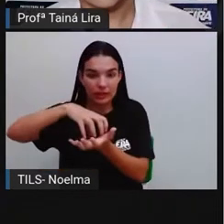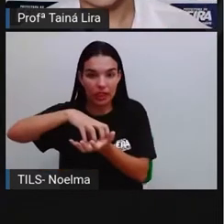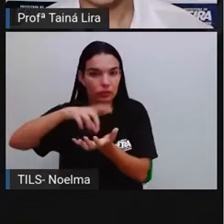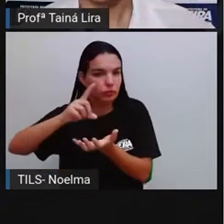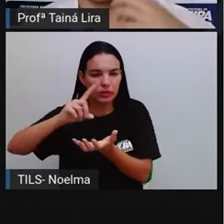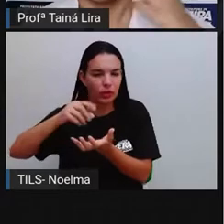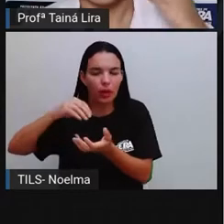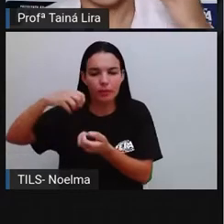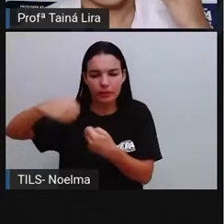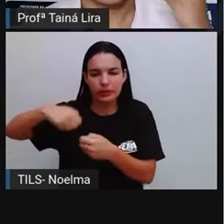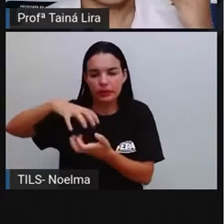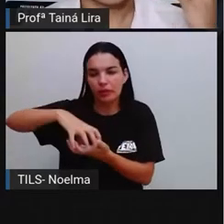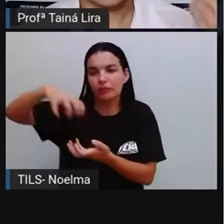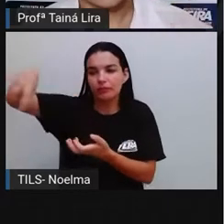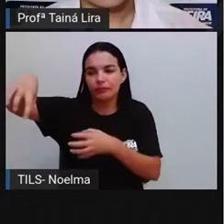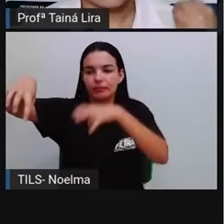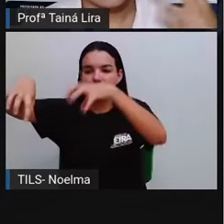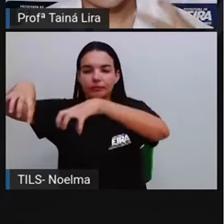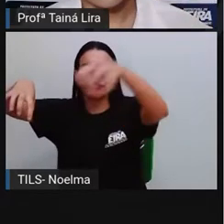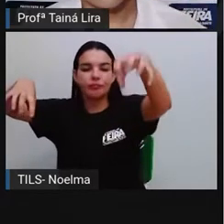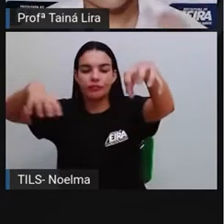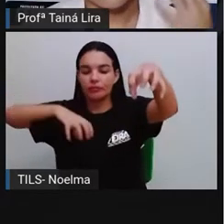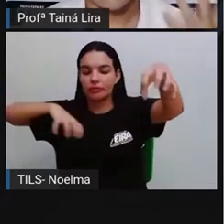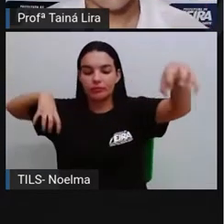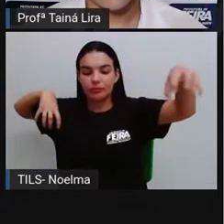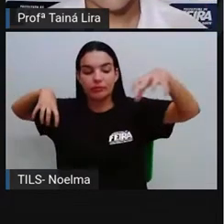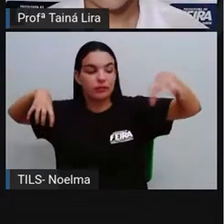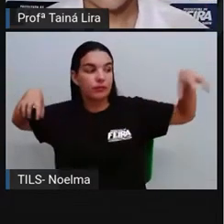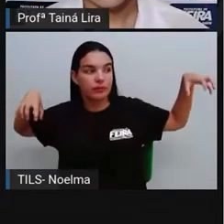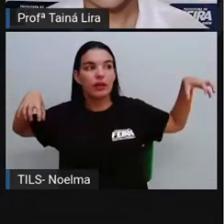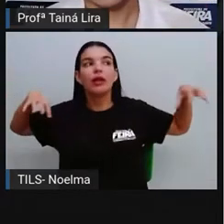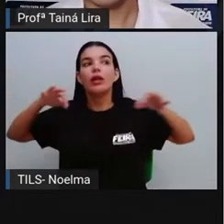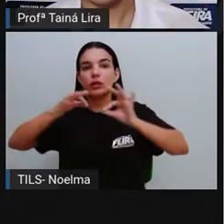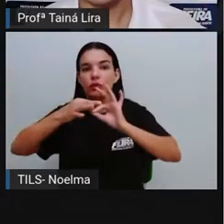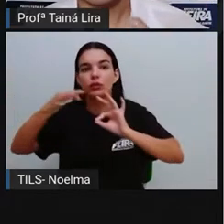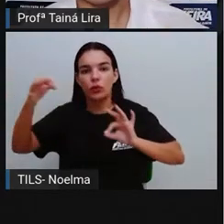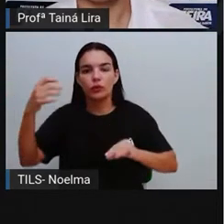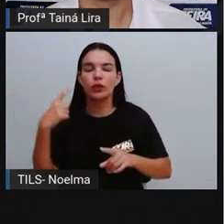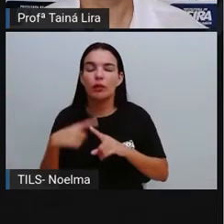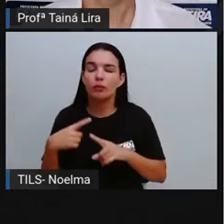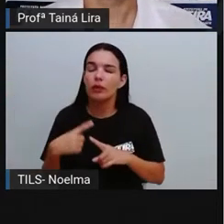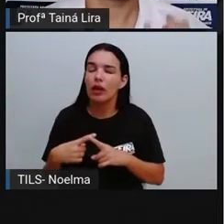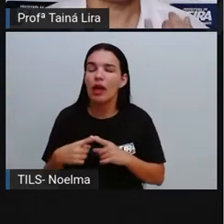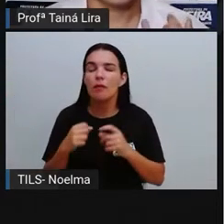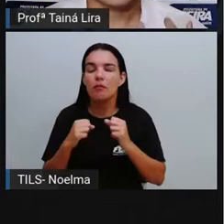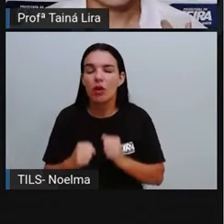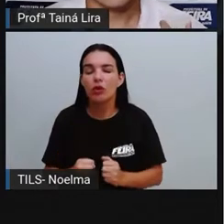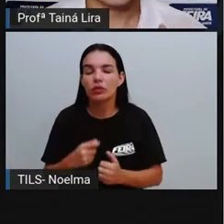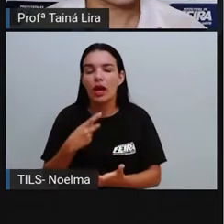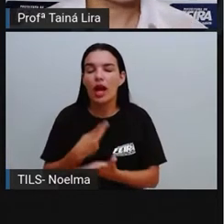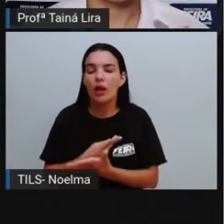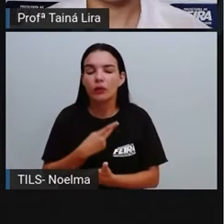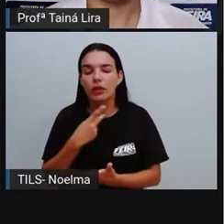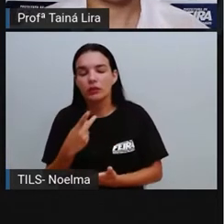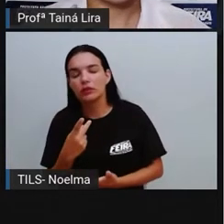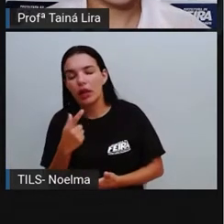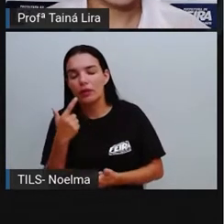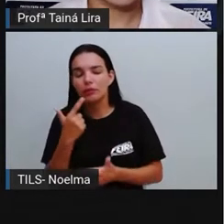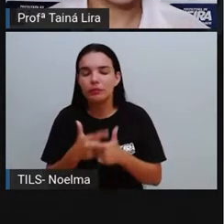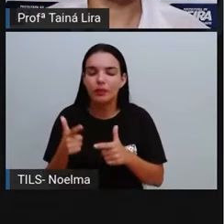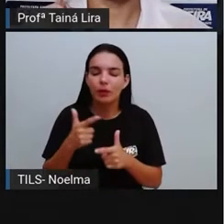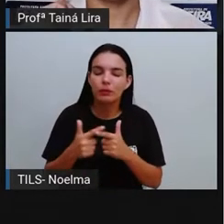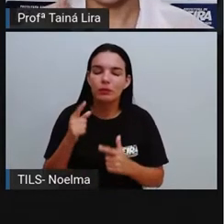cidade, dos locais onde as pessoas moram, tá? Por que, Pró? Porque tem essas questões, né? De